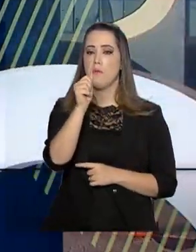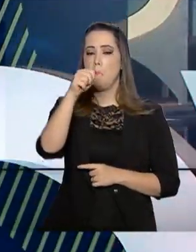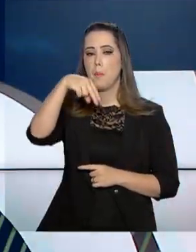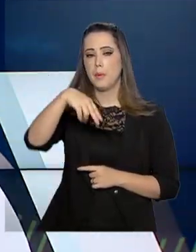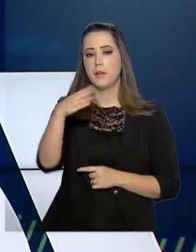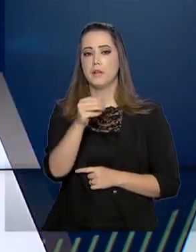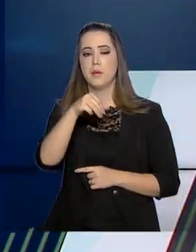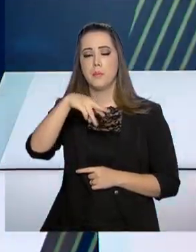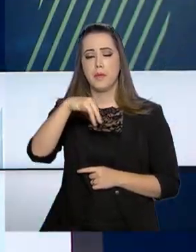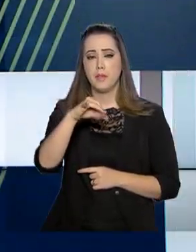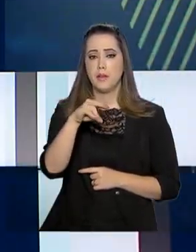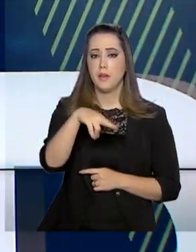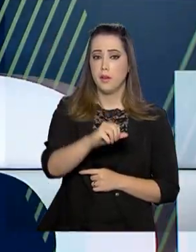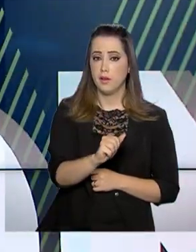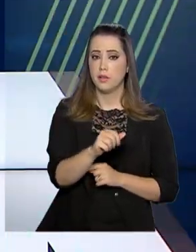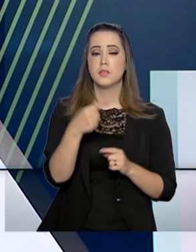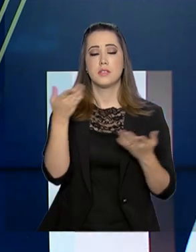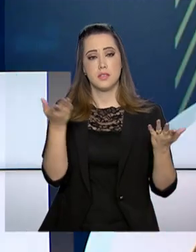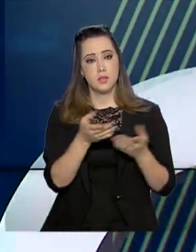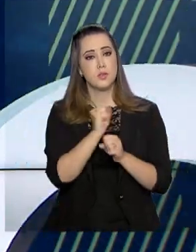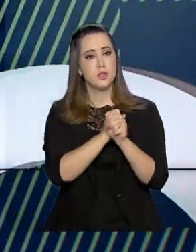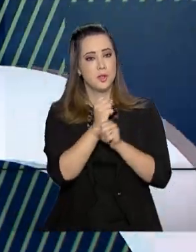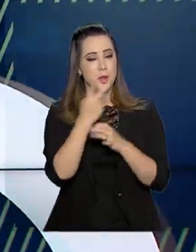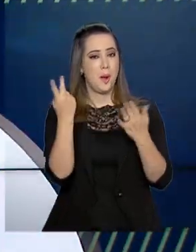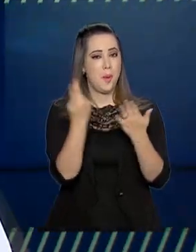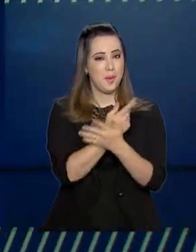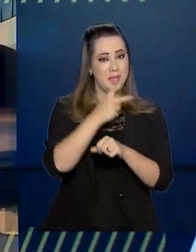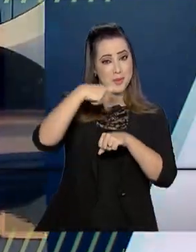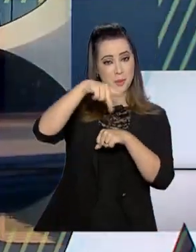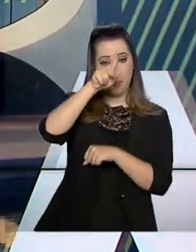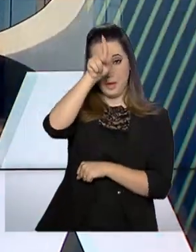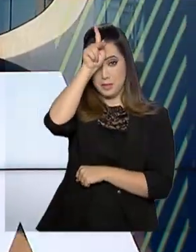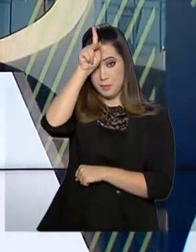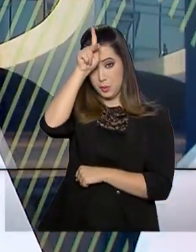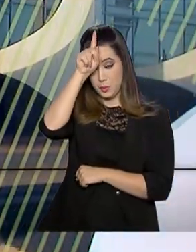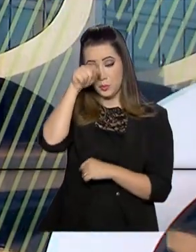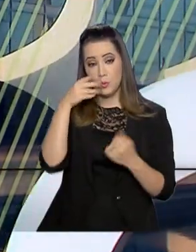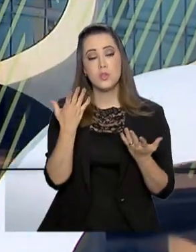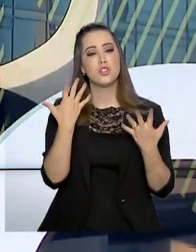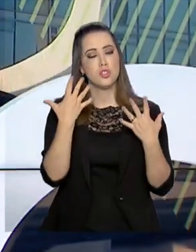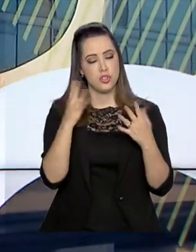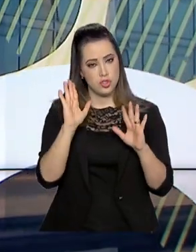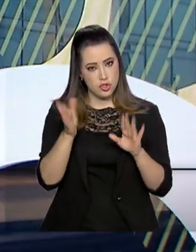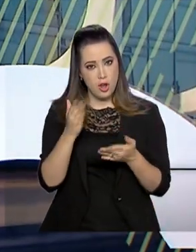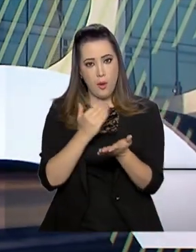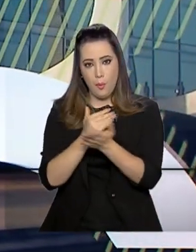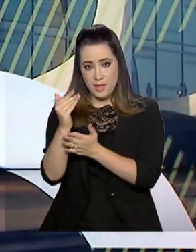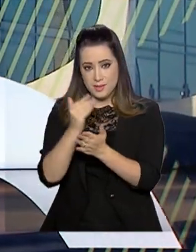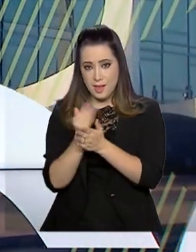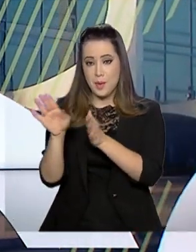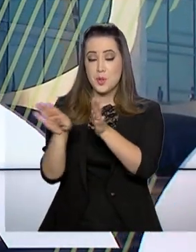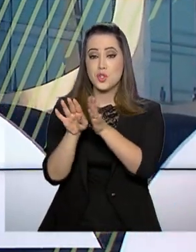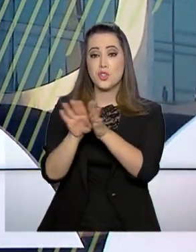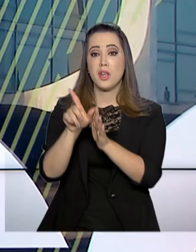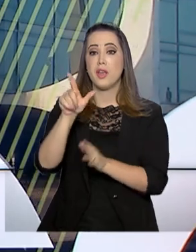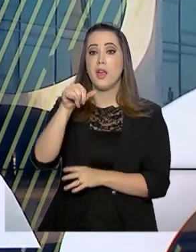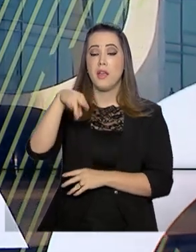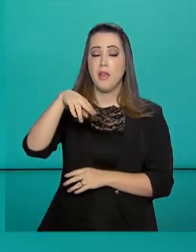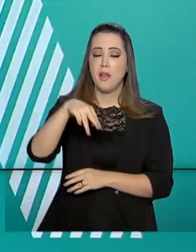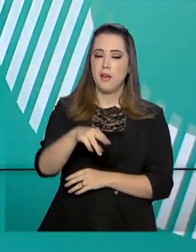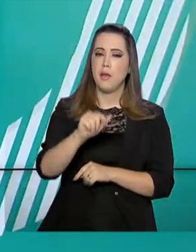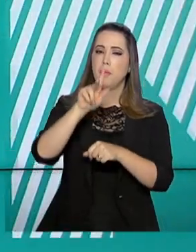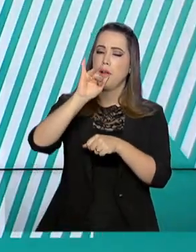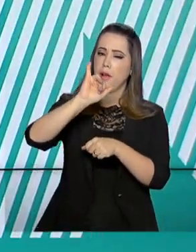ano serão realizados no Peru. E os atletas brasileiros já começaram a desembarcar em Lima para a competição. Do Rio de Janeiro, a